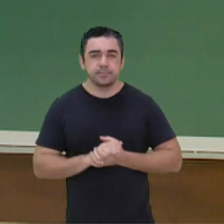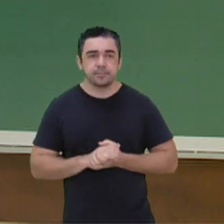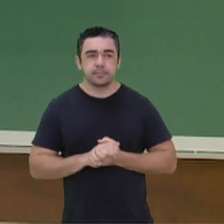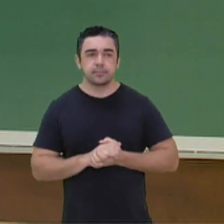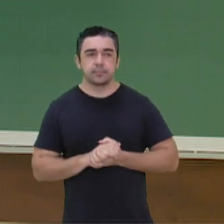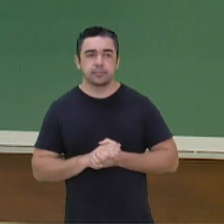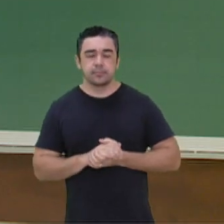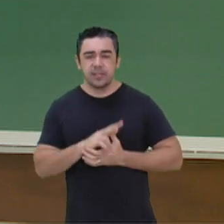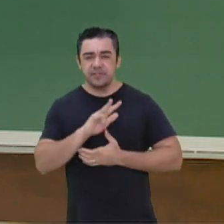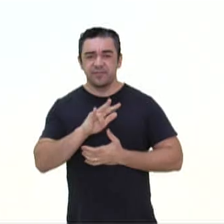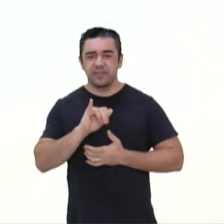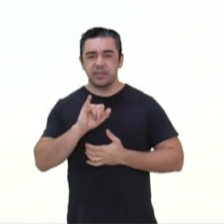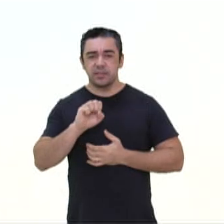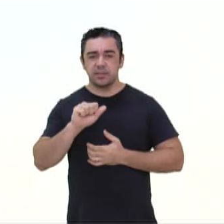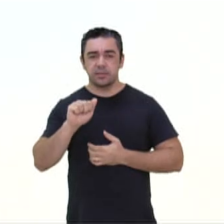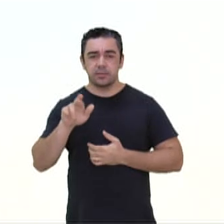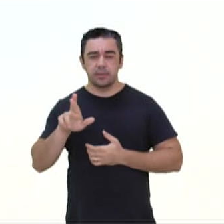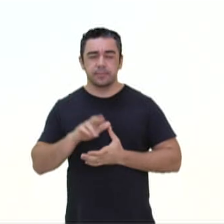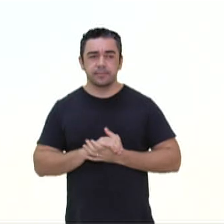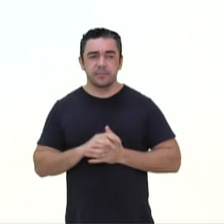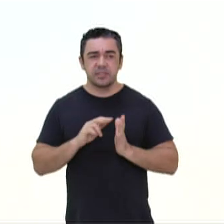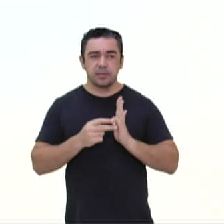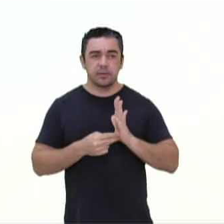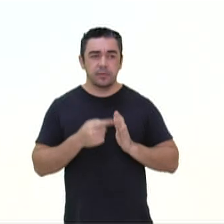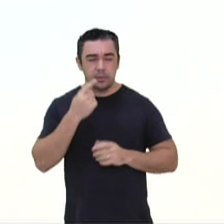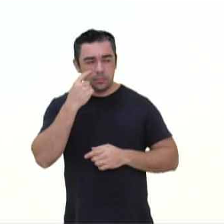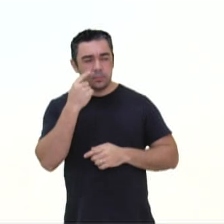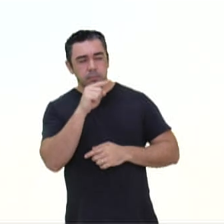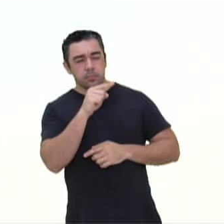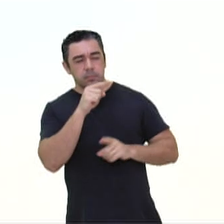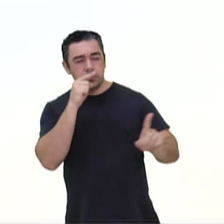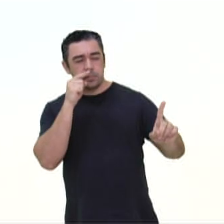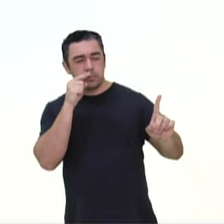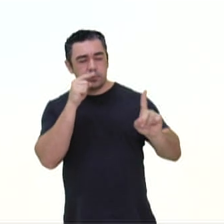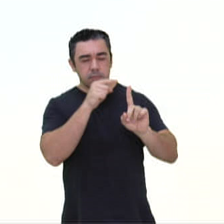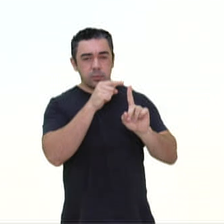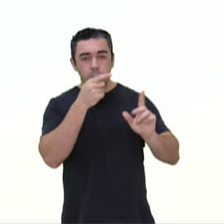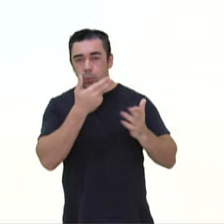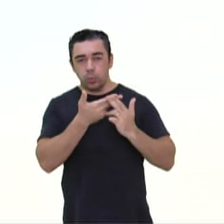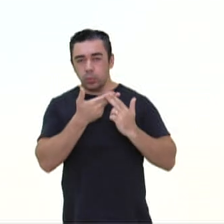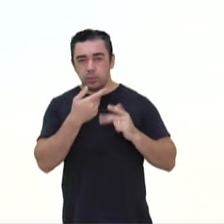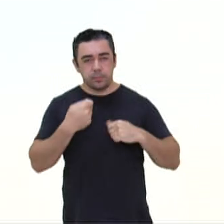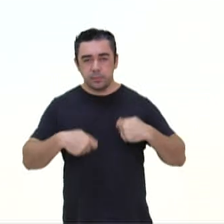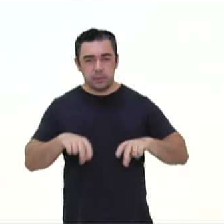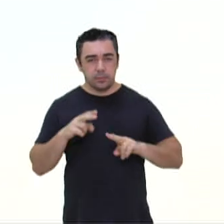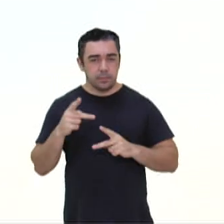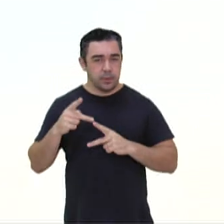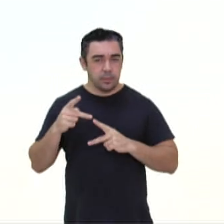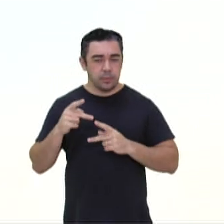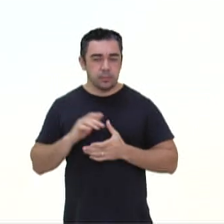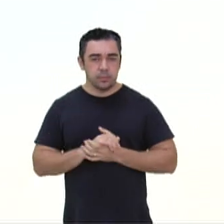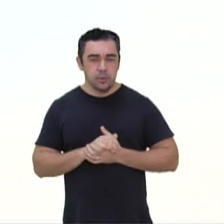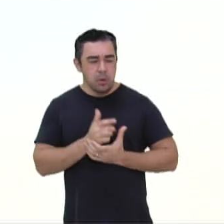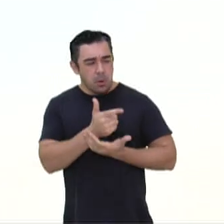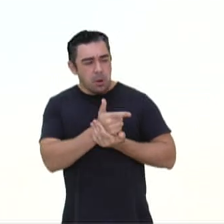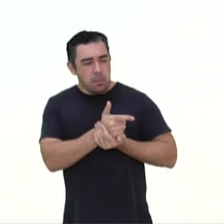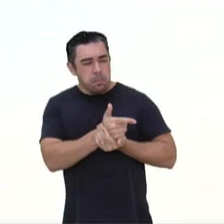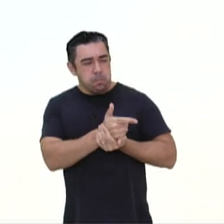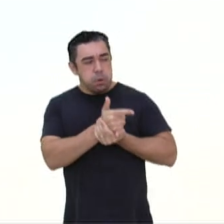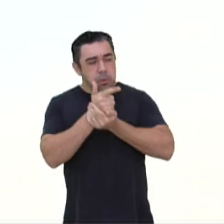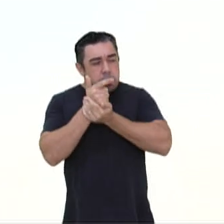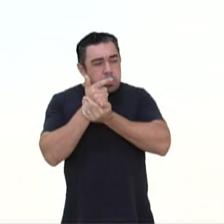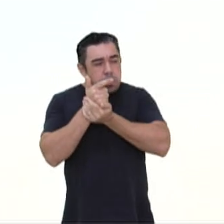3, visar. A, no sentido de mirar, usa-se sem preposição. Disparou o tiro,